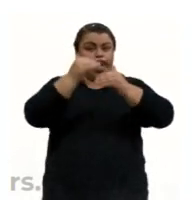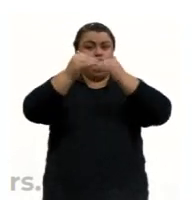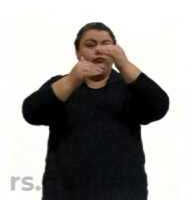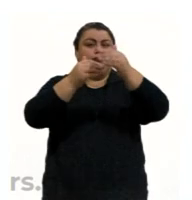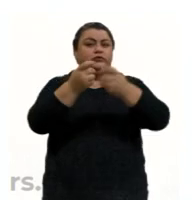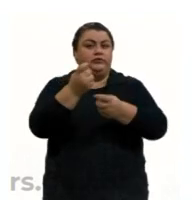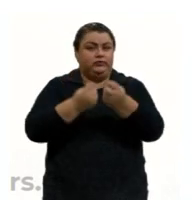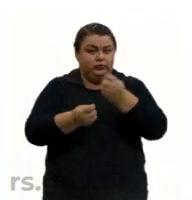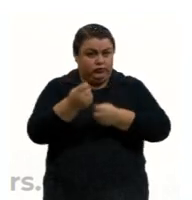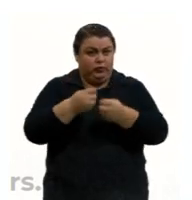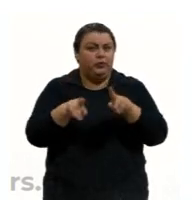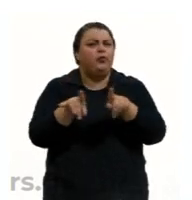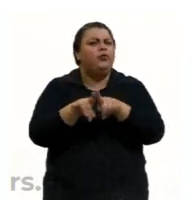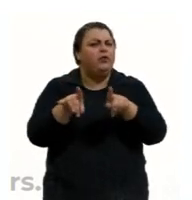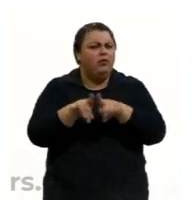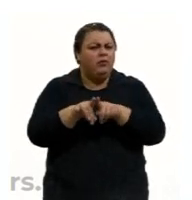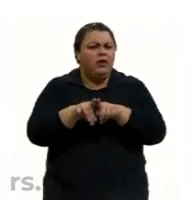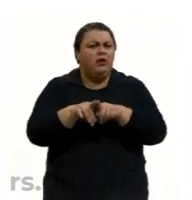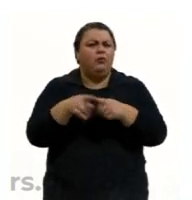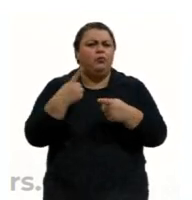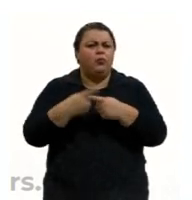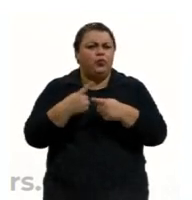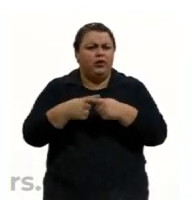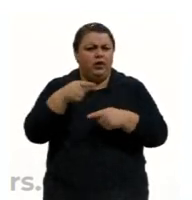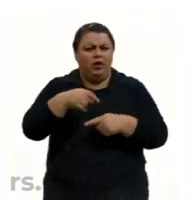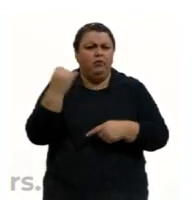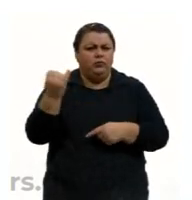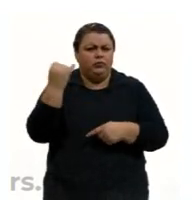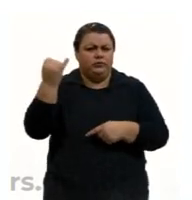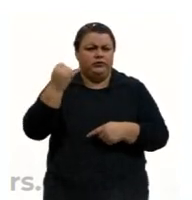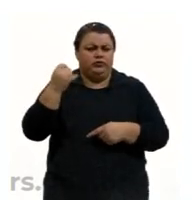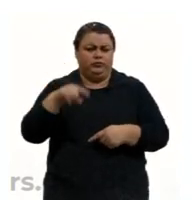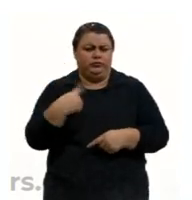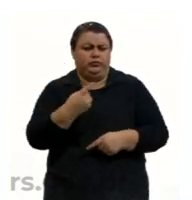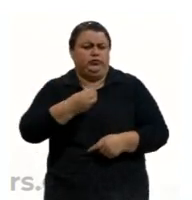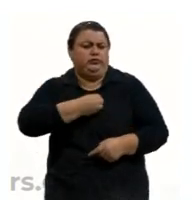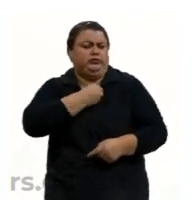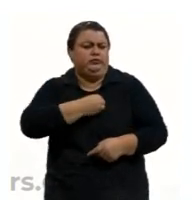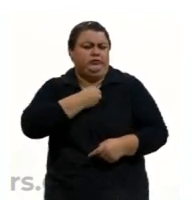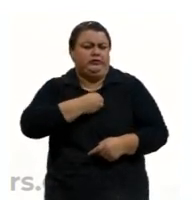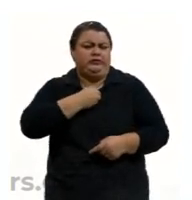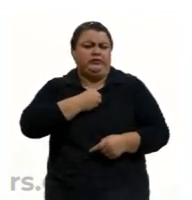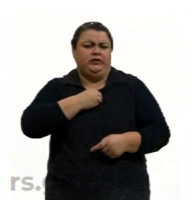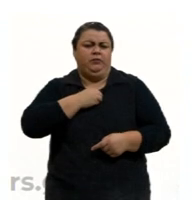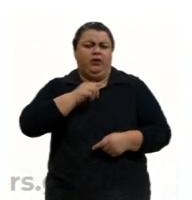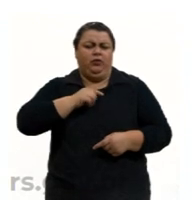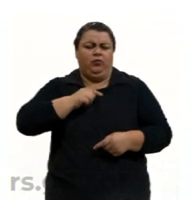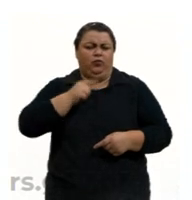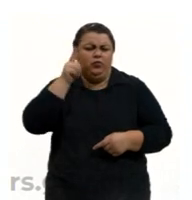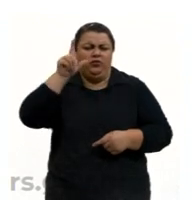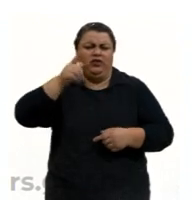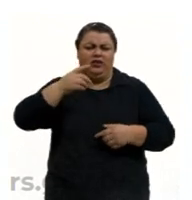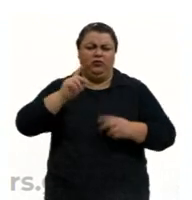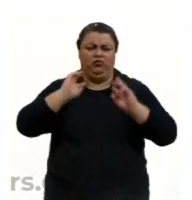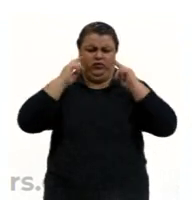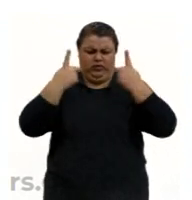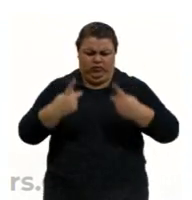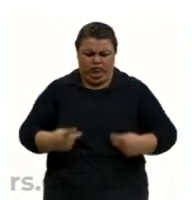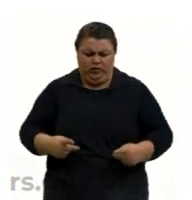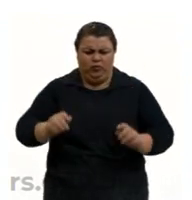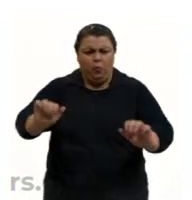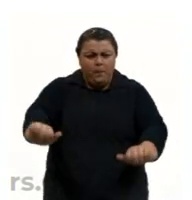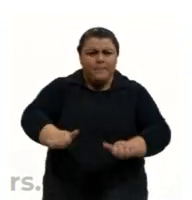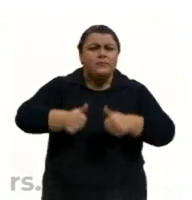a questão econômica é um fator de nossas vidas. Nós precisamos também estudar para sermos seres melhores, seres humanos melhores,